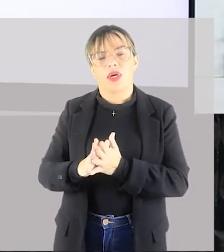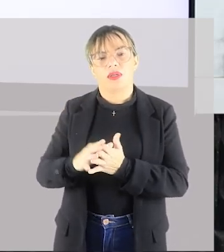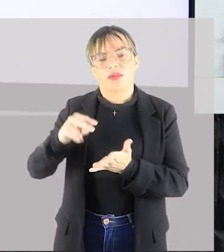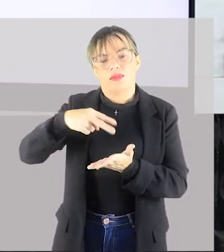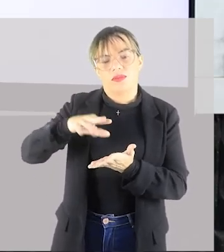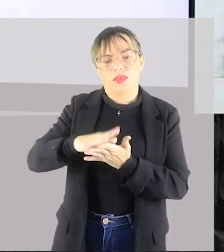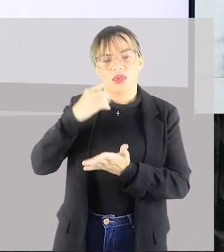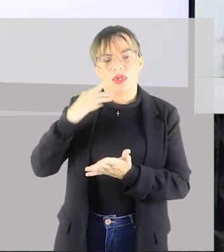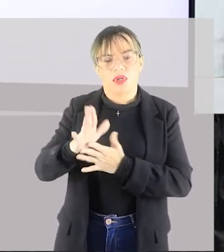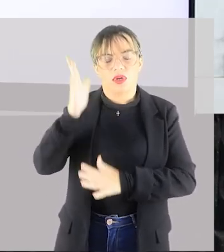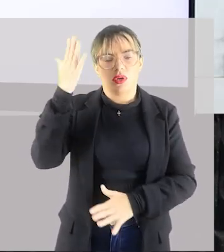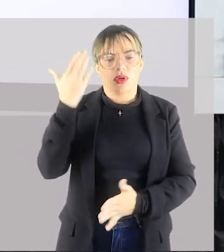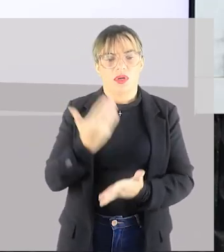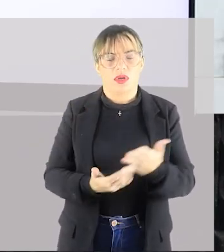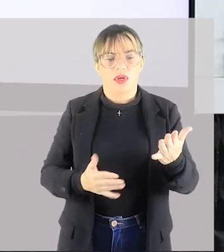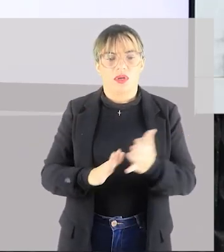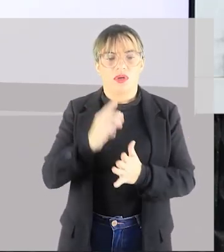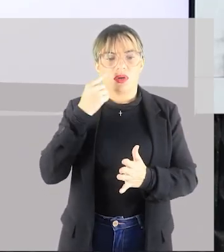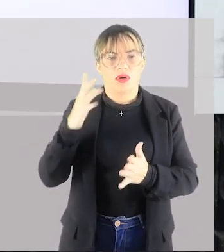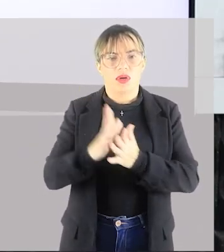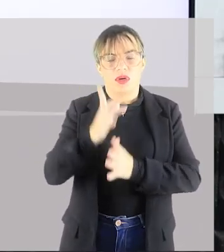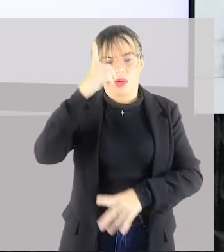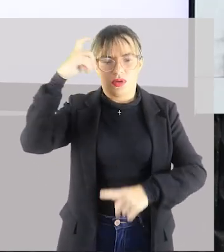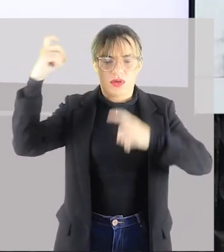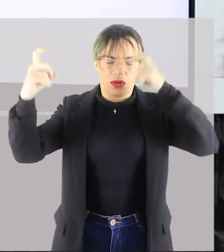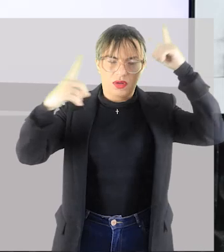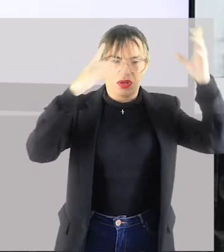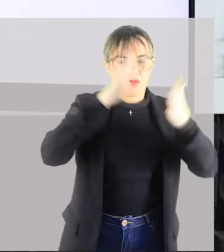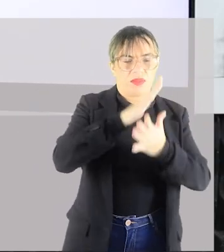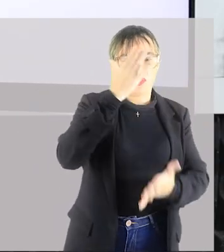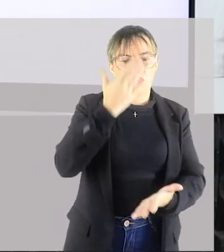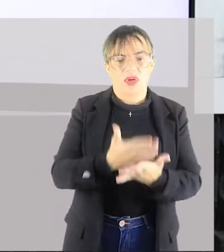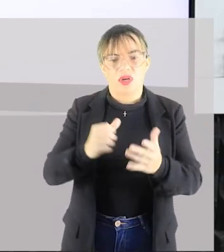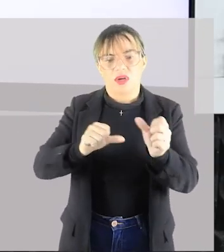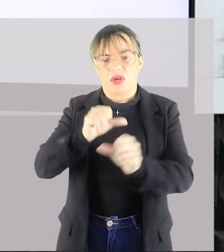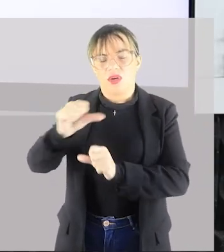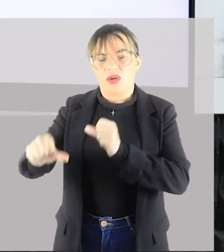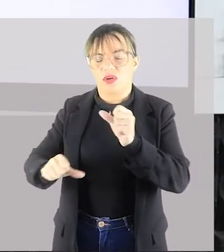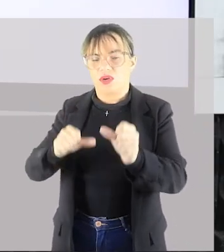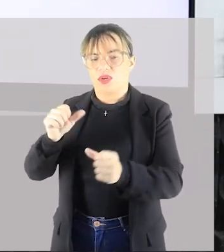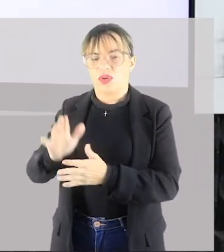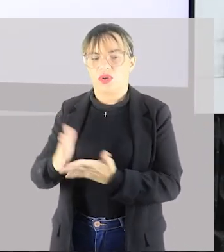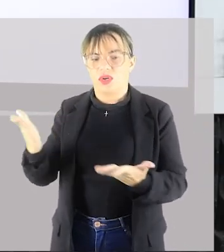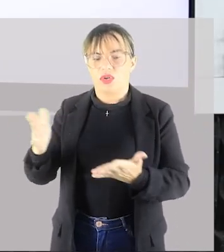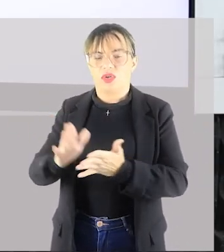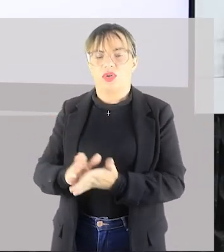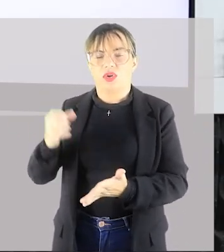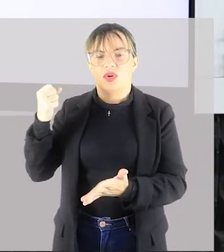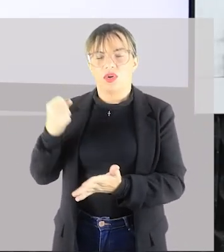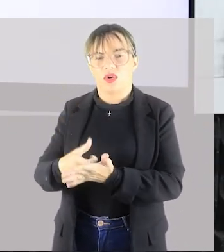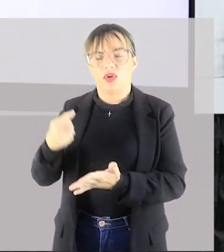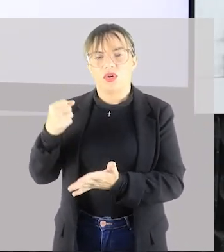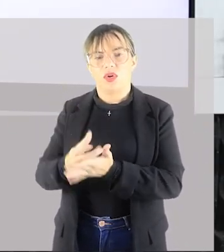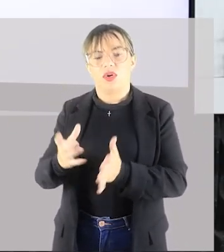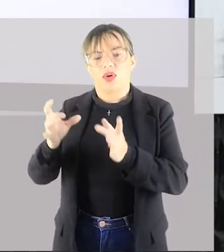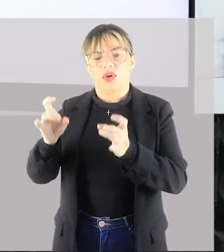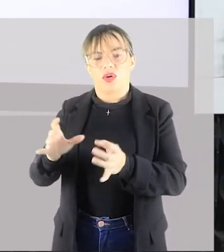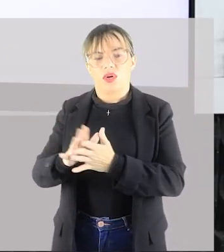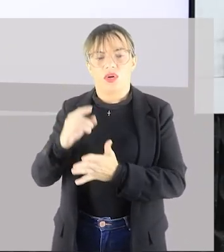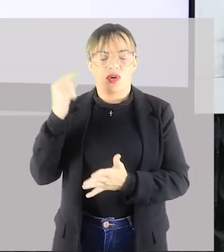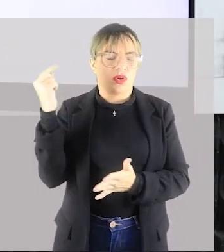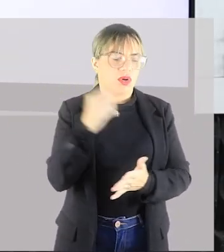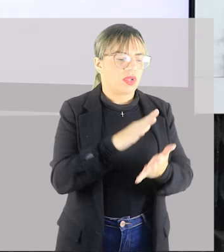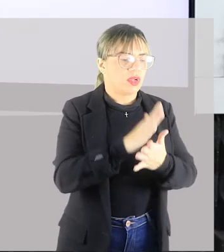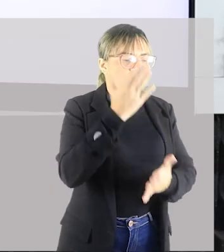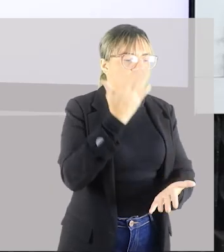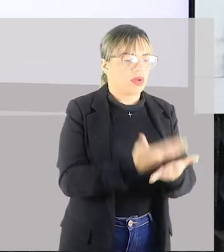Ela perde a sua criação e passa a ser apenas um produto de consumo. Quando ela perde essa